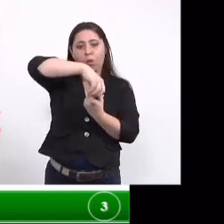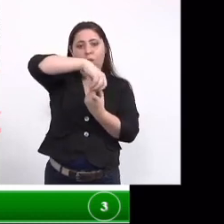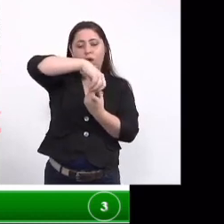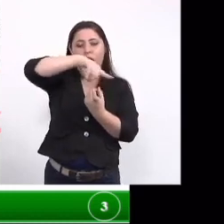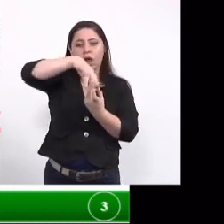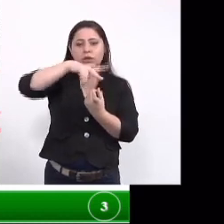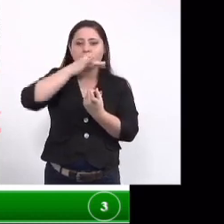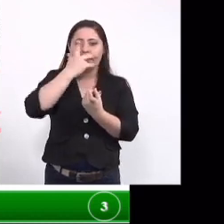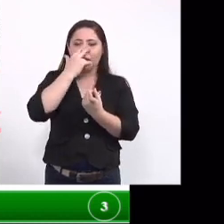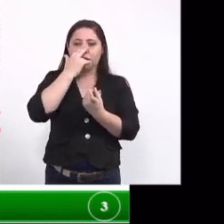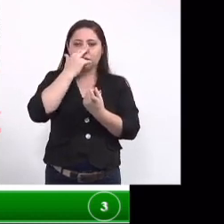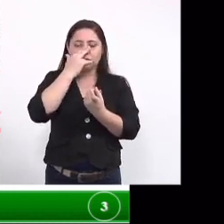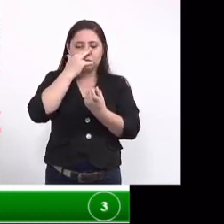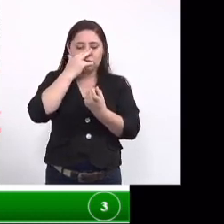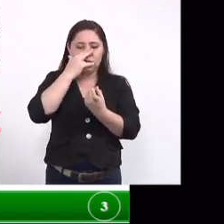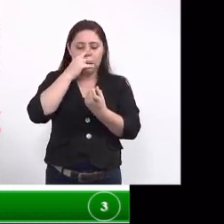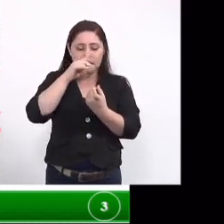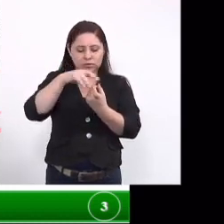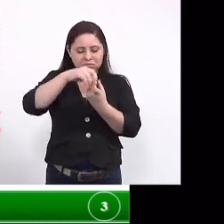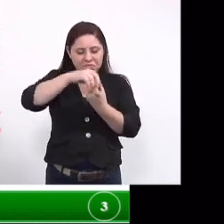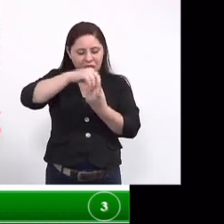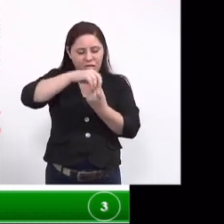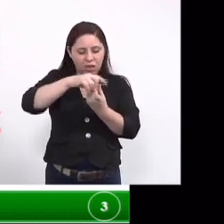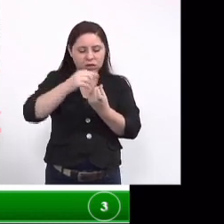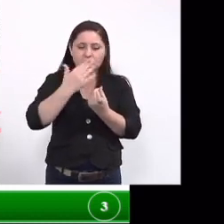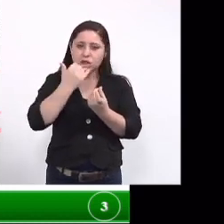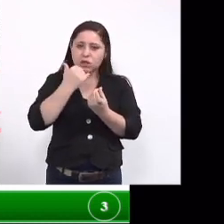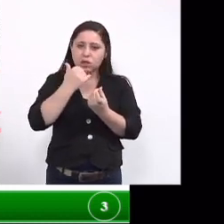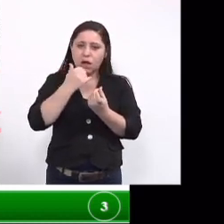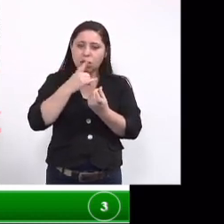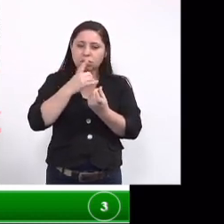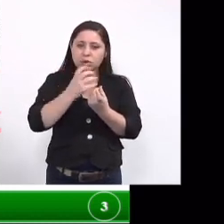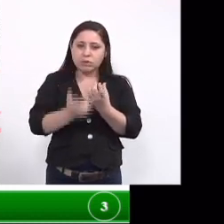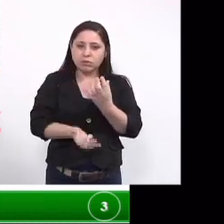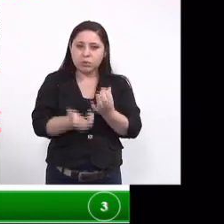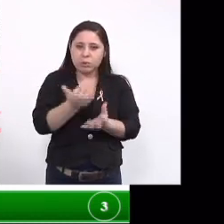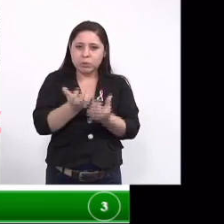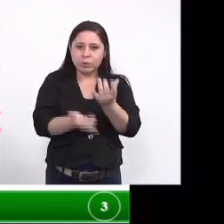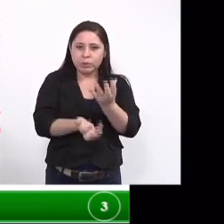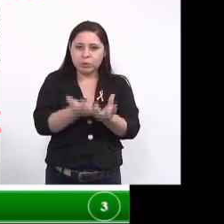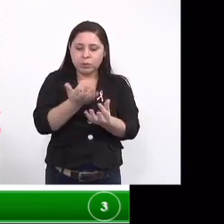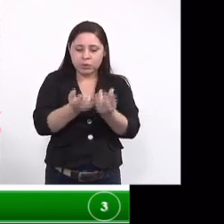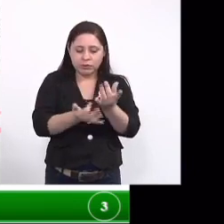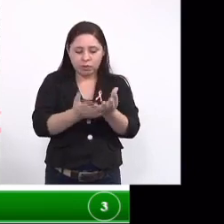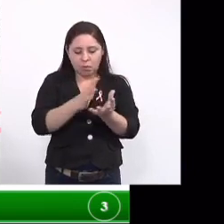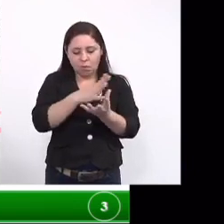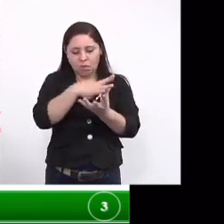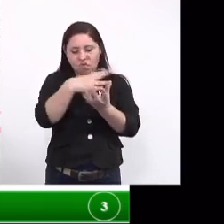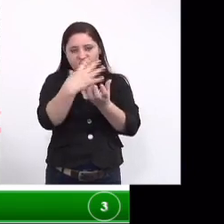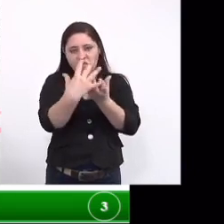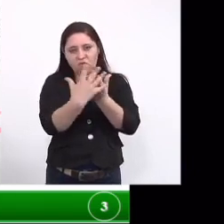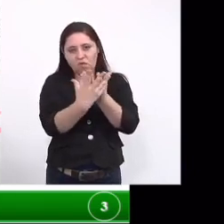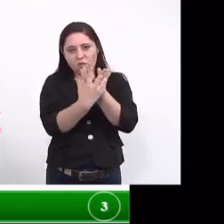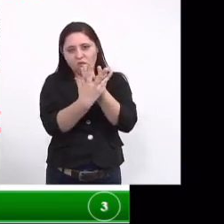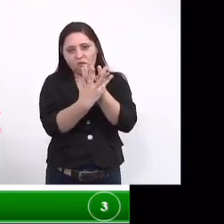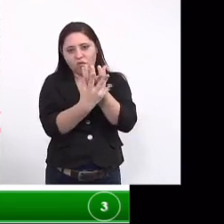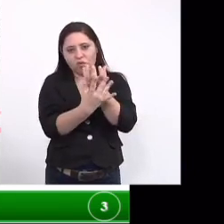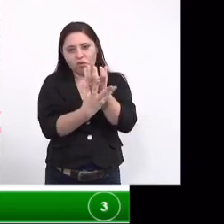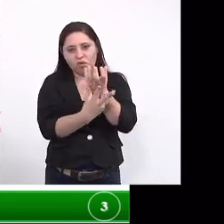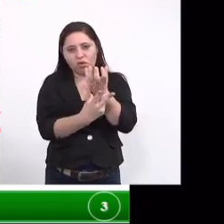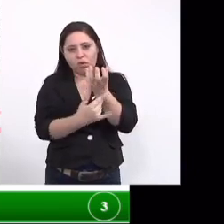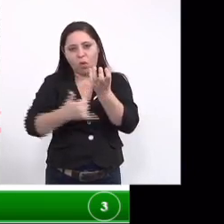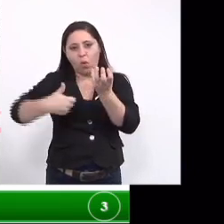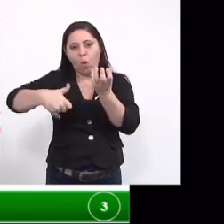da castanha do caju então aquela castanha que a gente consome ela é tostada e durante esse processo de tostagem essa castanha ela